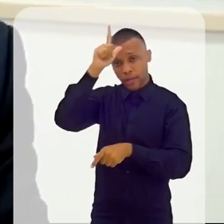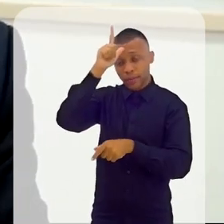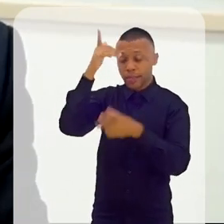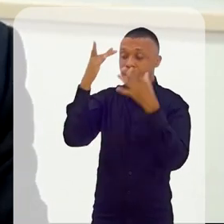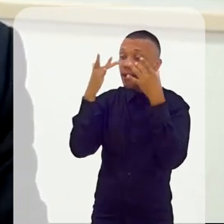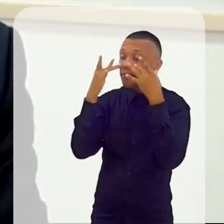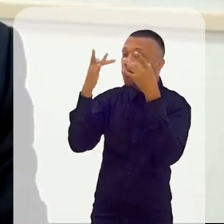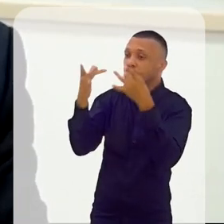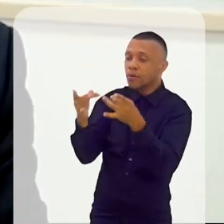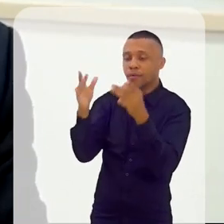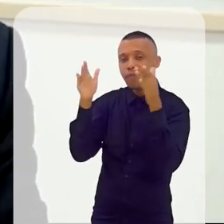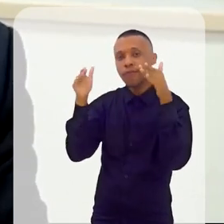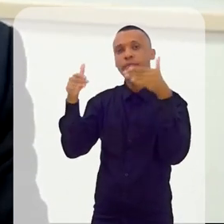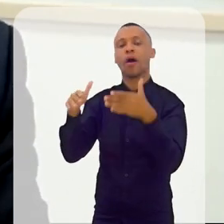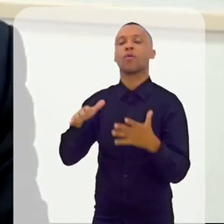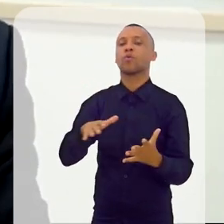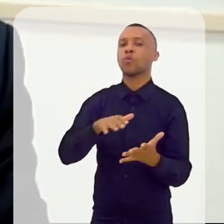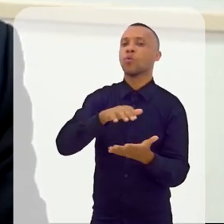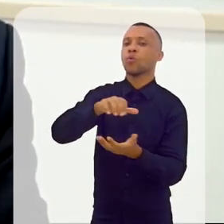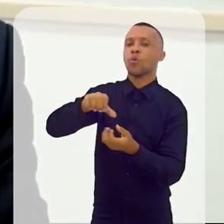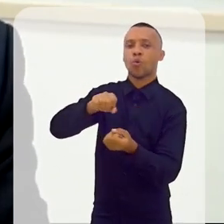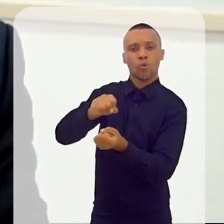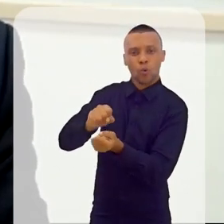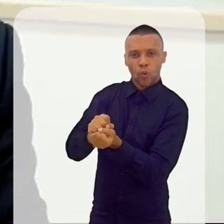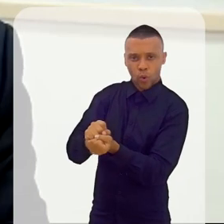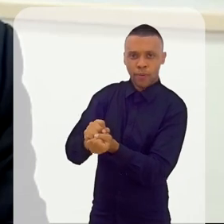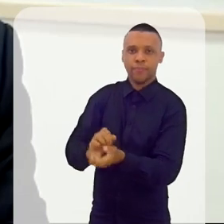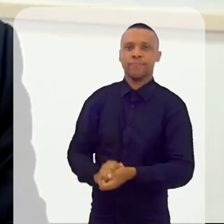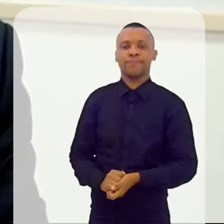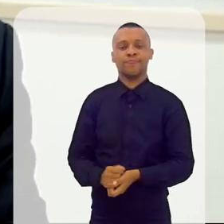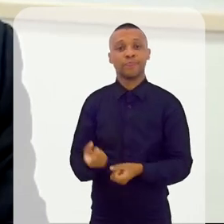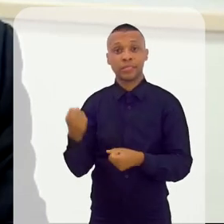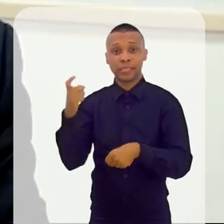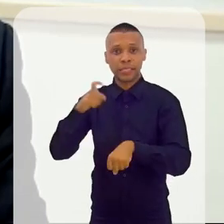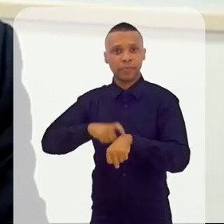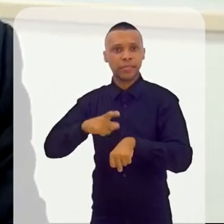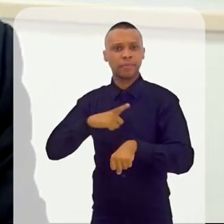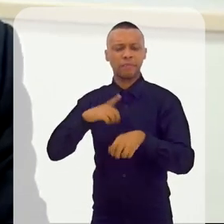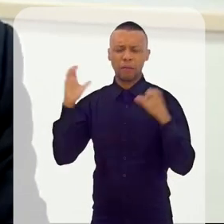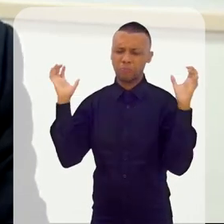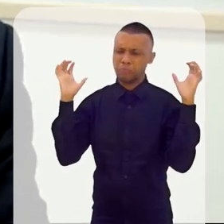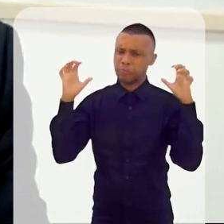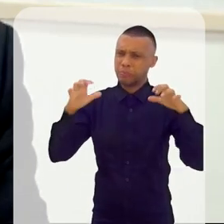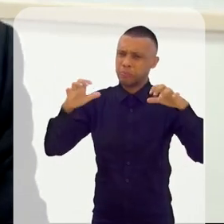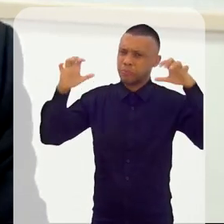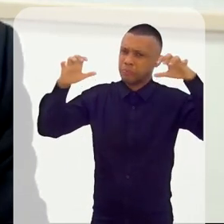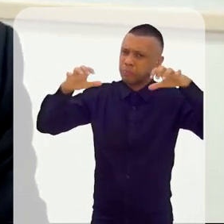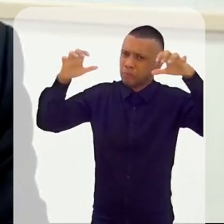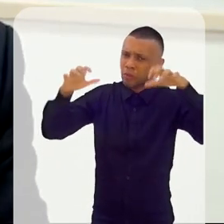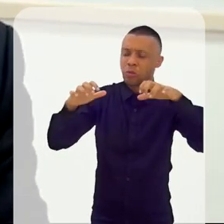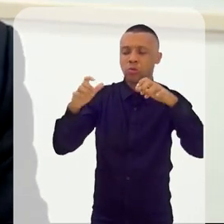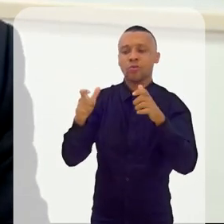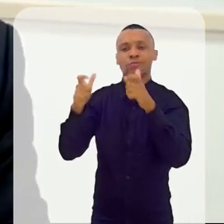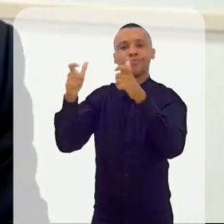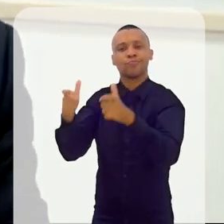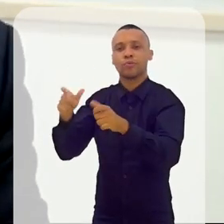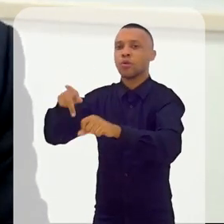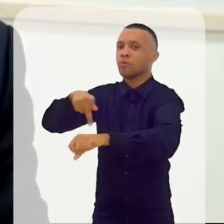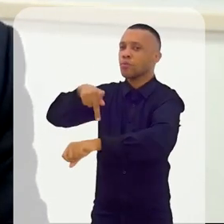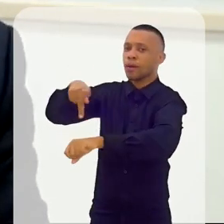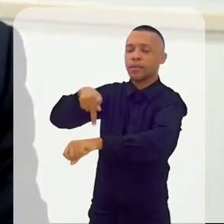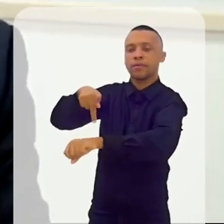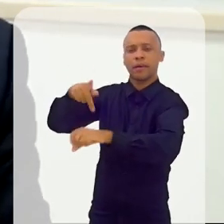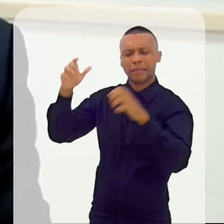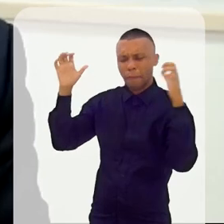com sustentabilidade. Naquele momento houve uma chuva ácida em território alemão, Essa